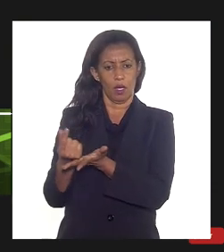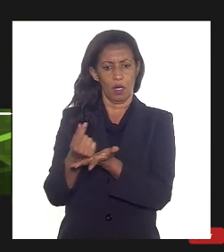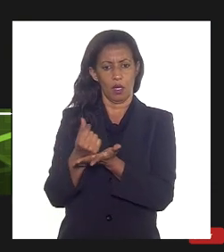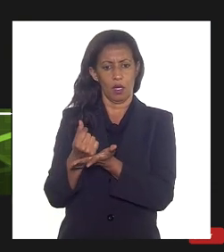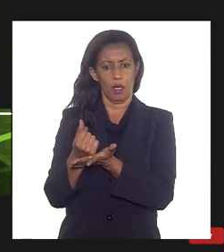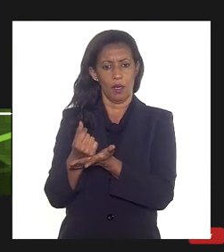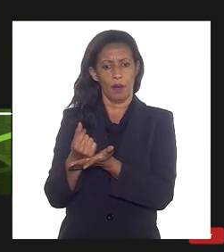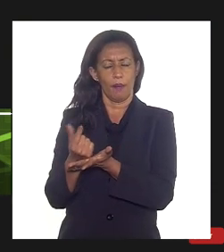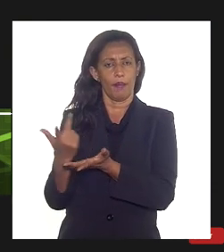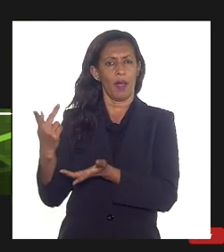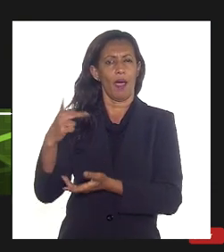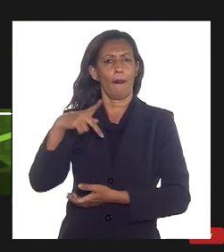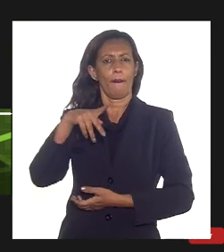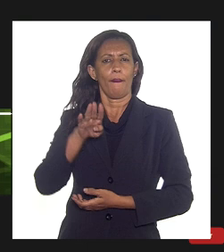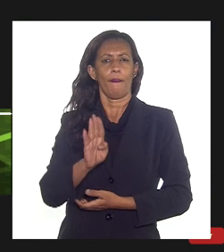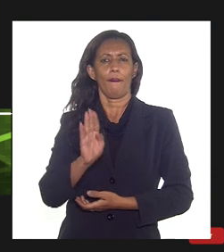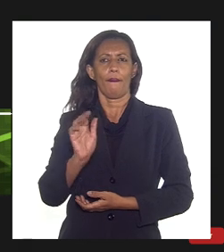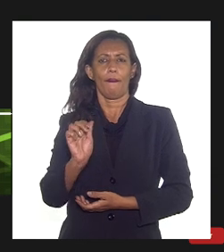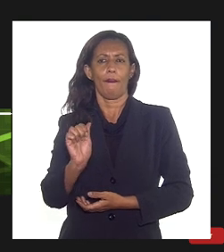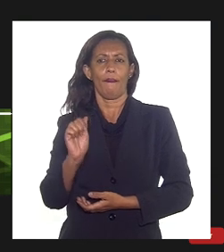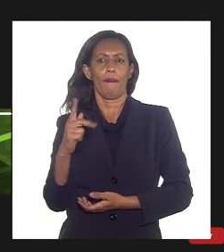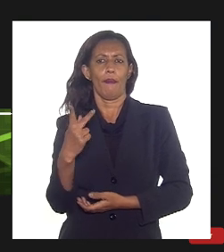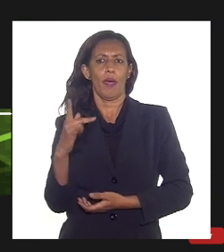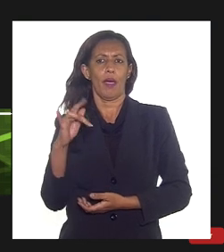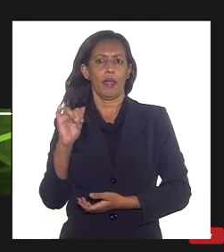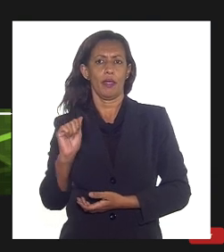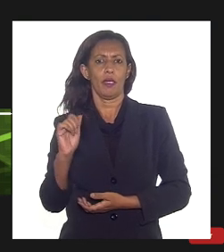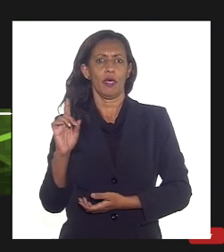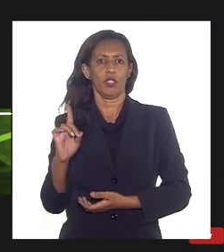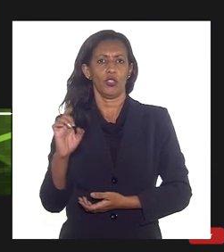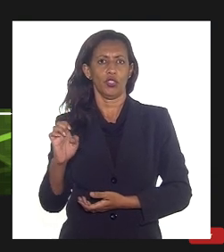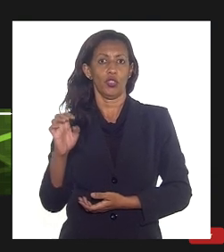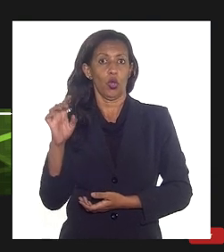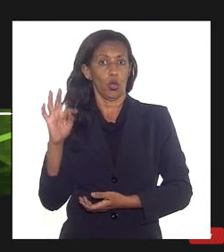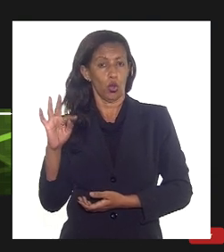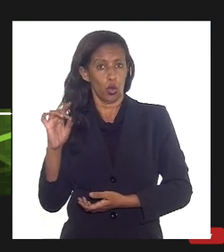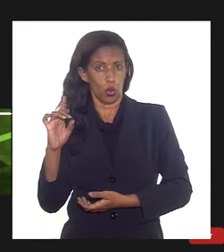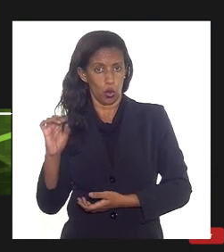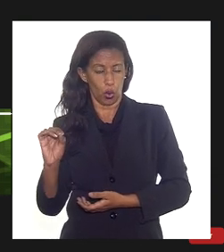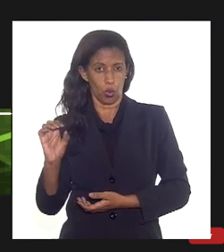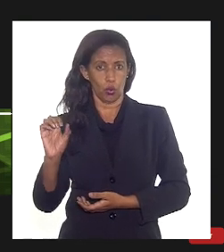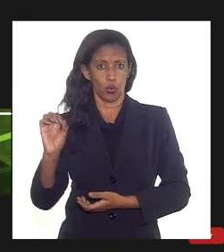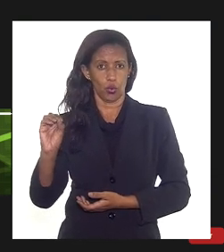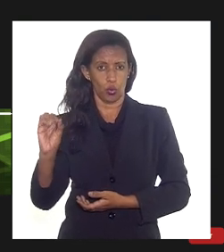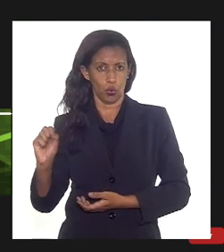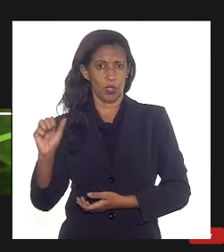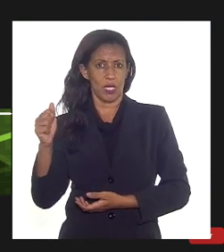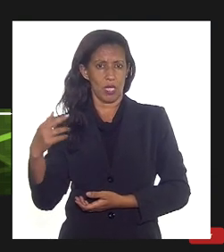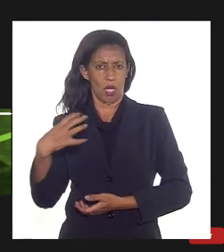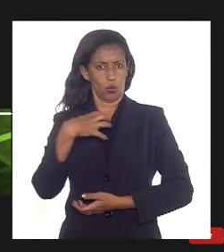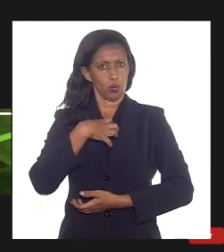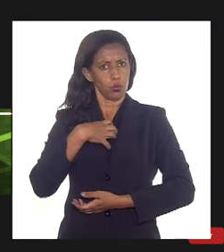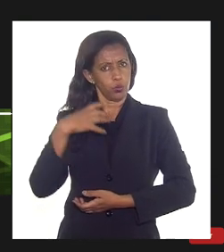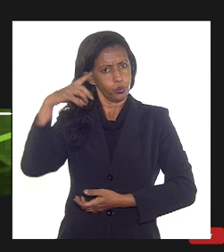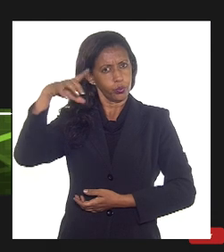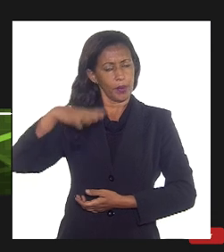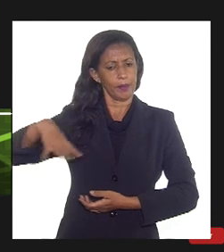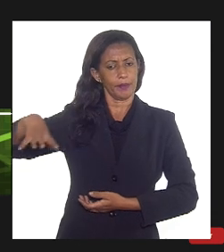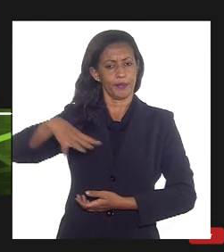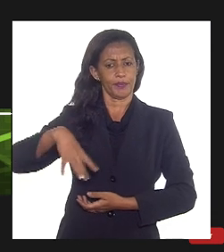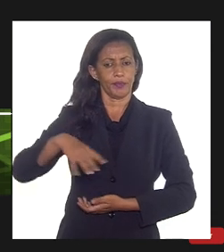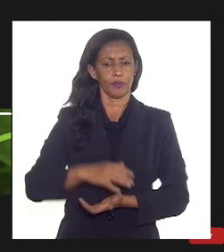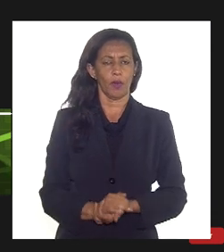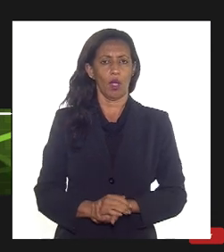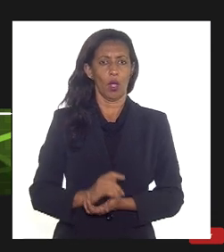Baía de Todos os Santos e aqui nós já cumprimos uma série desses compromissos eu não vou ler todos os slides aqui mas por exemplo já